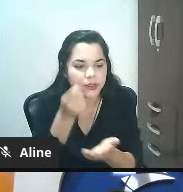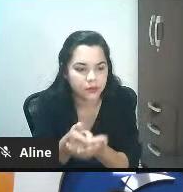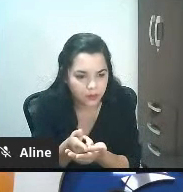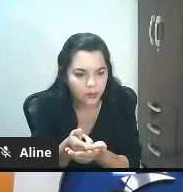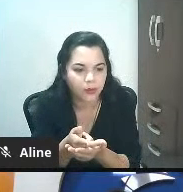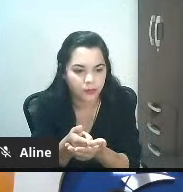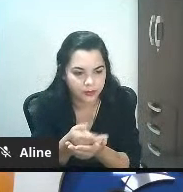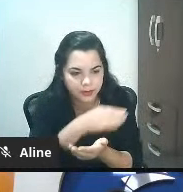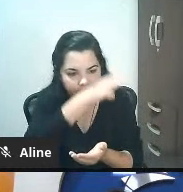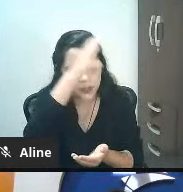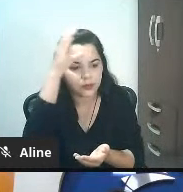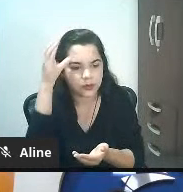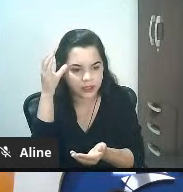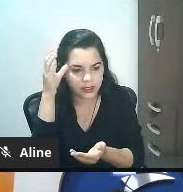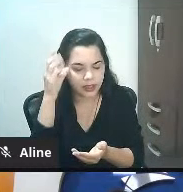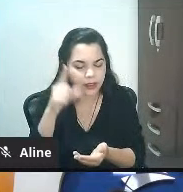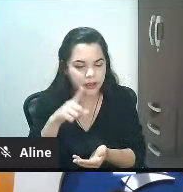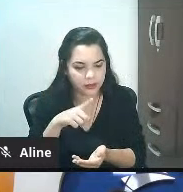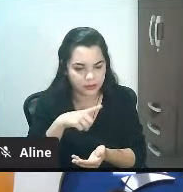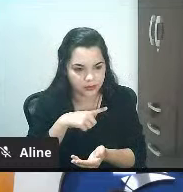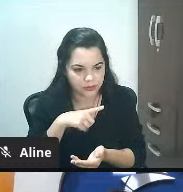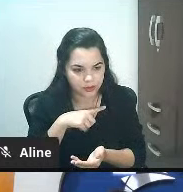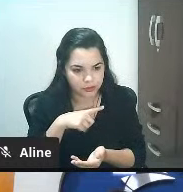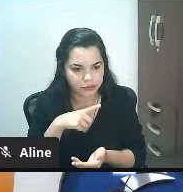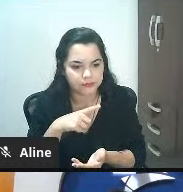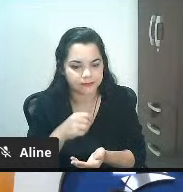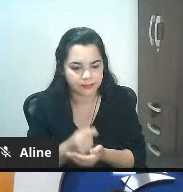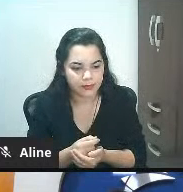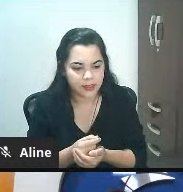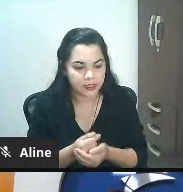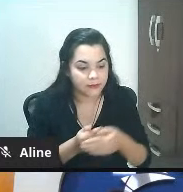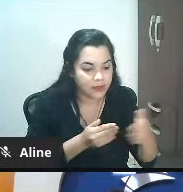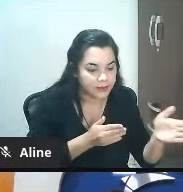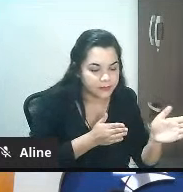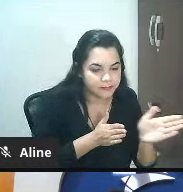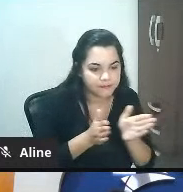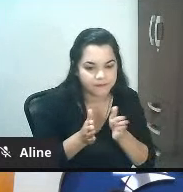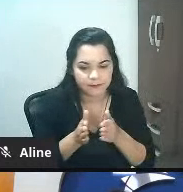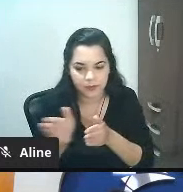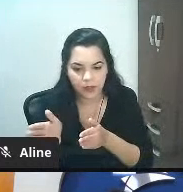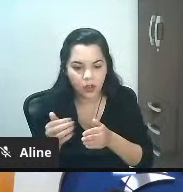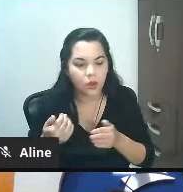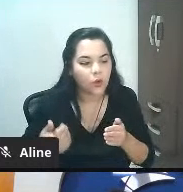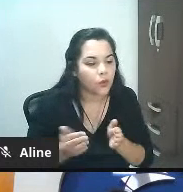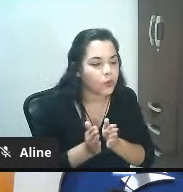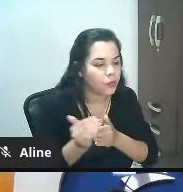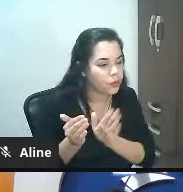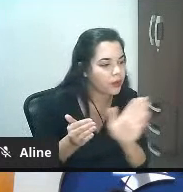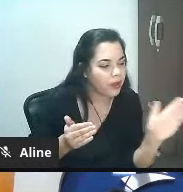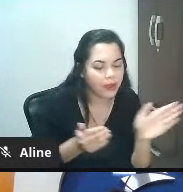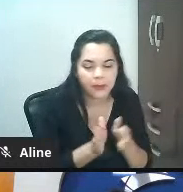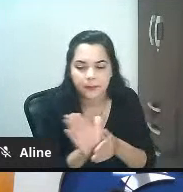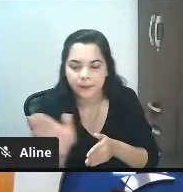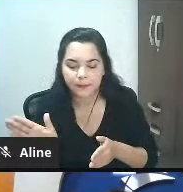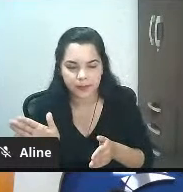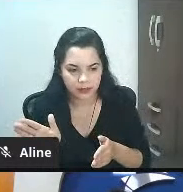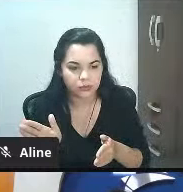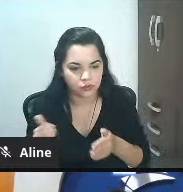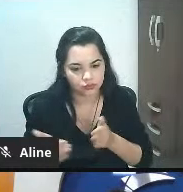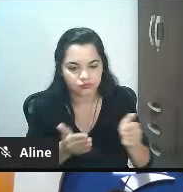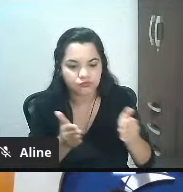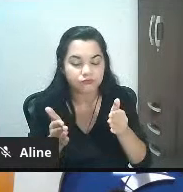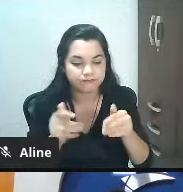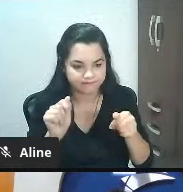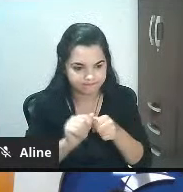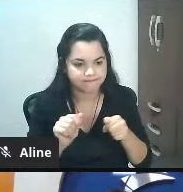o cliente a mudança de comportamento do cliente é que direciona a bússola do empresário é observa o cliente o ele está querendo o ele está